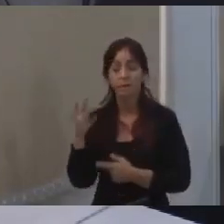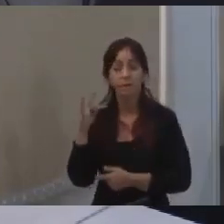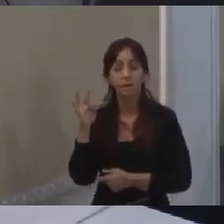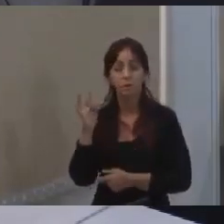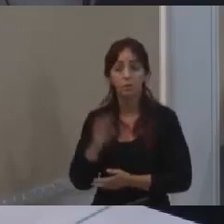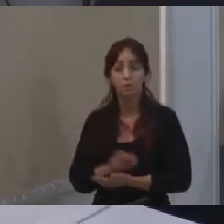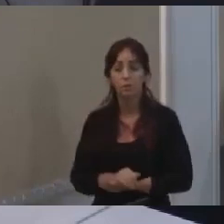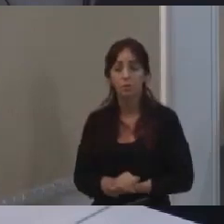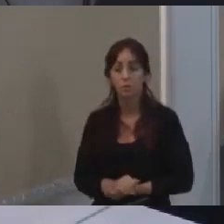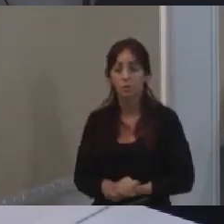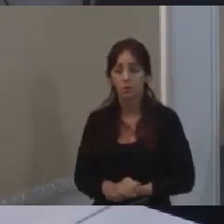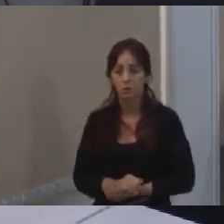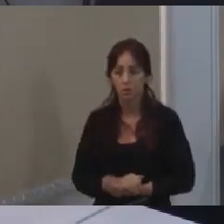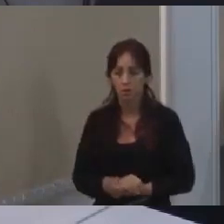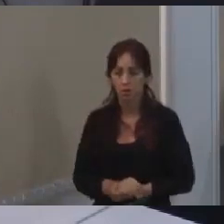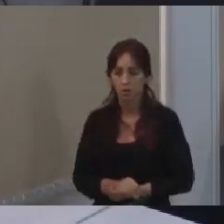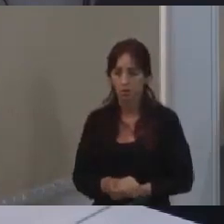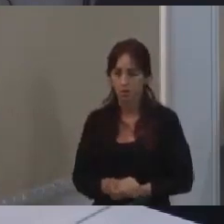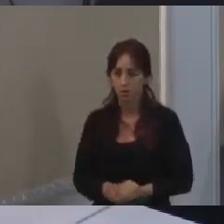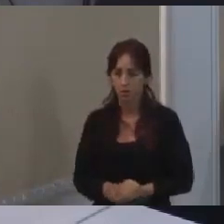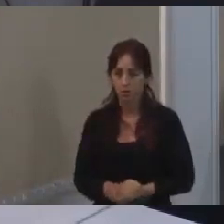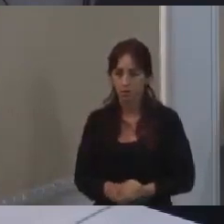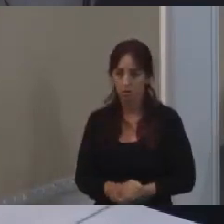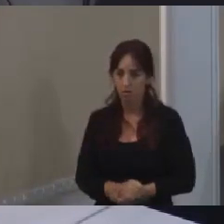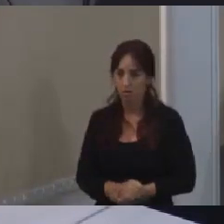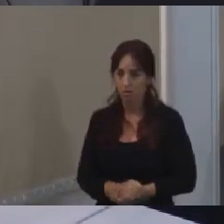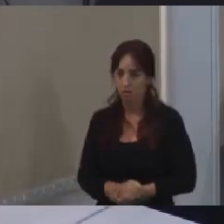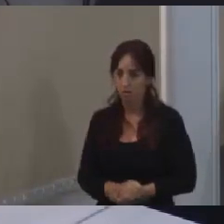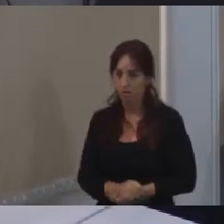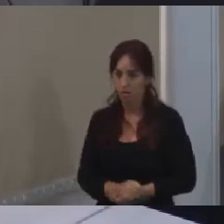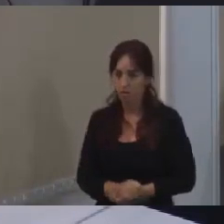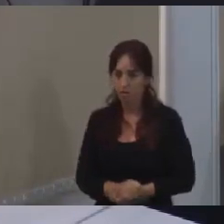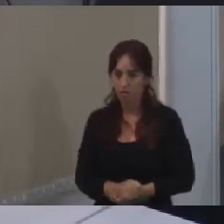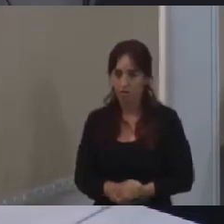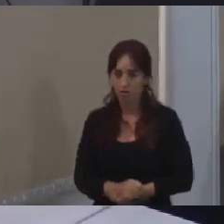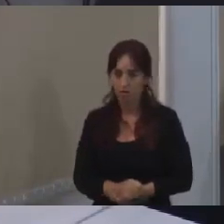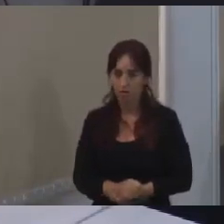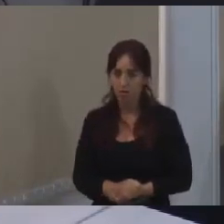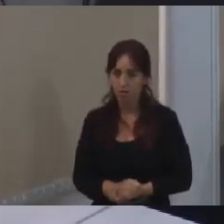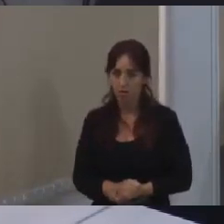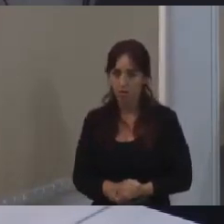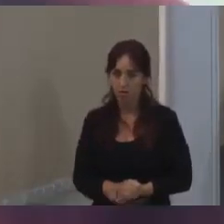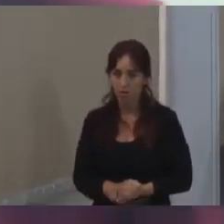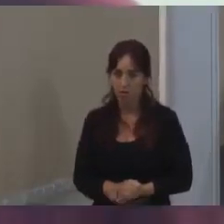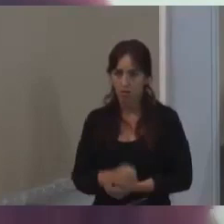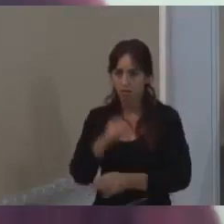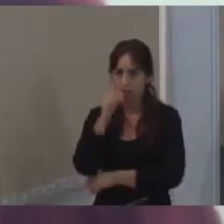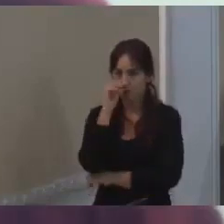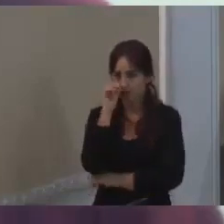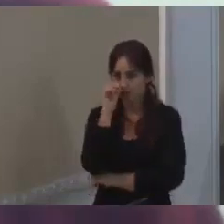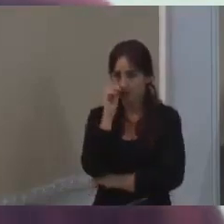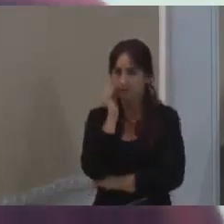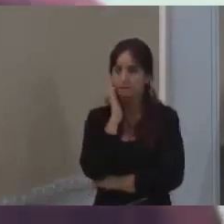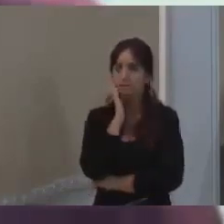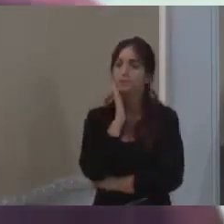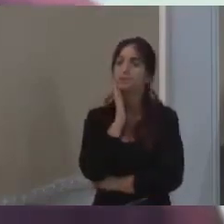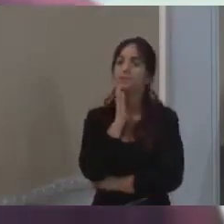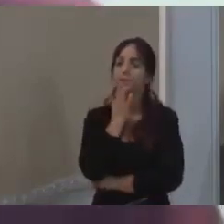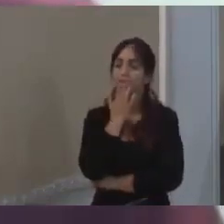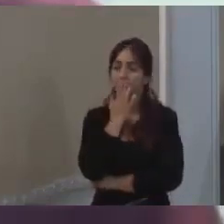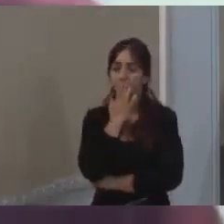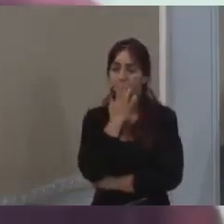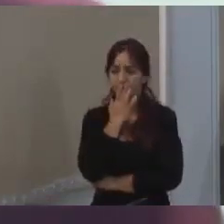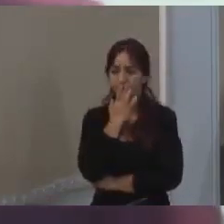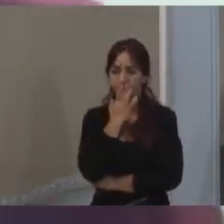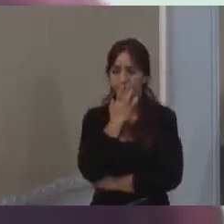Estão me ouvindo? Para mim está ouvindo o seu som, vereador. Está ouvindo? Eu não estou ouvindo, não. Se for coisa para a gente